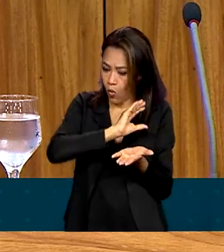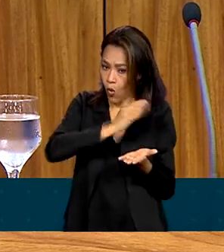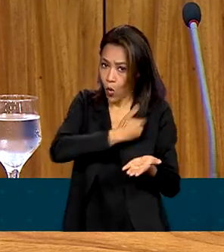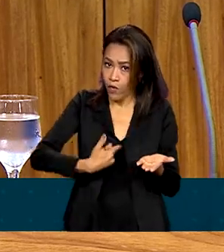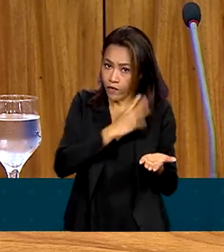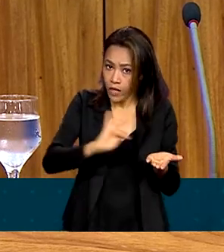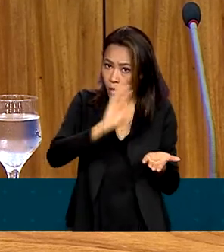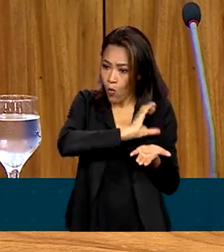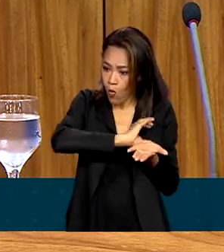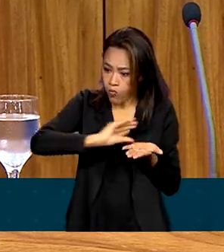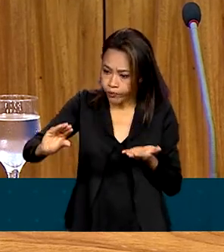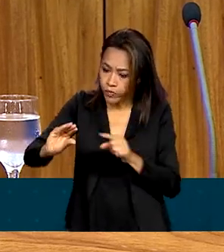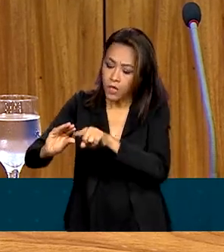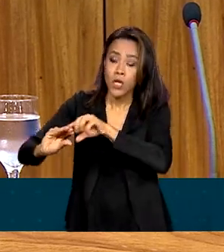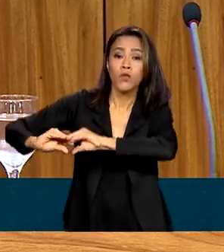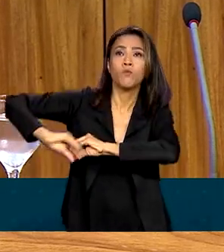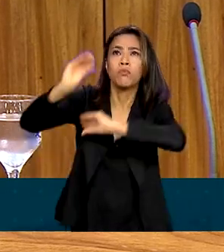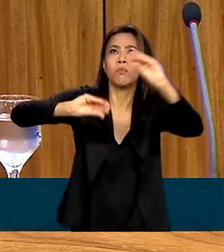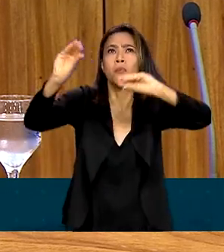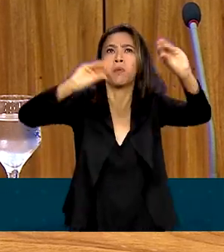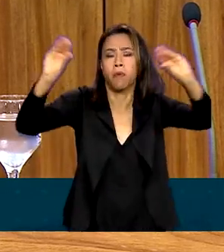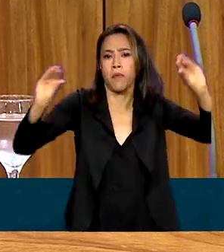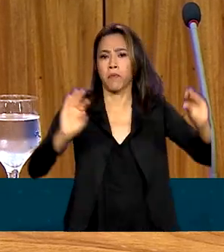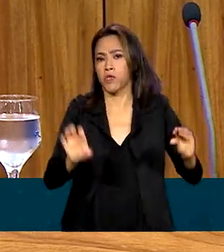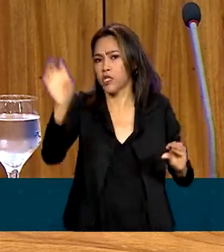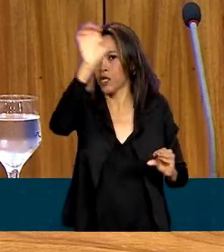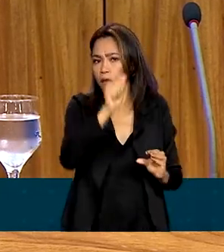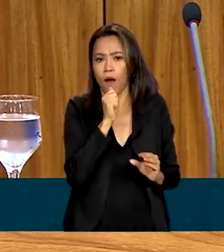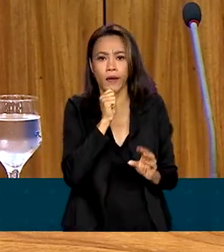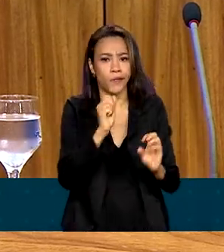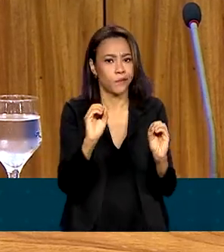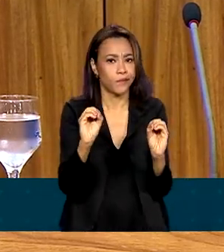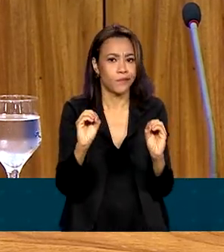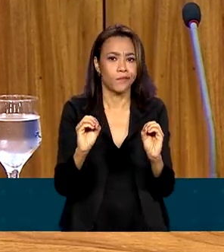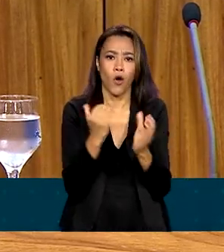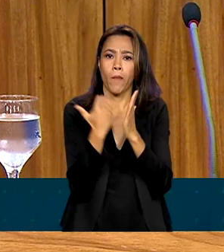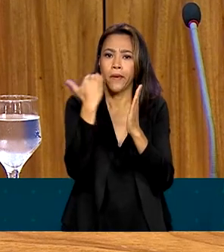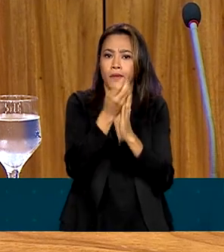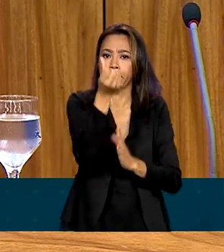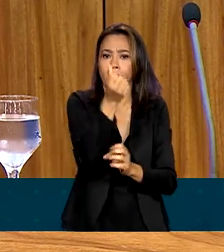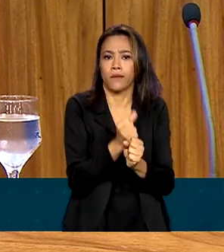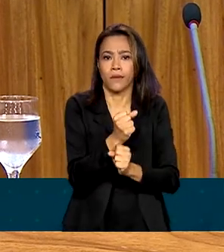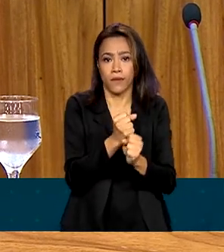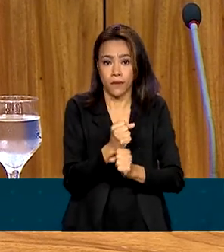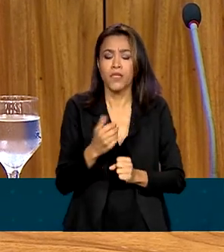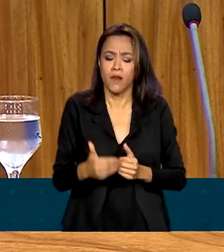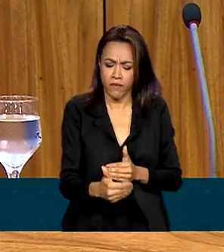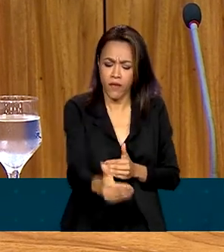autorizando que a gente faça um estudo e em breve também ele vai anunciar